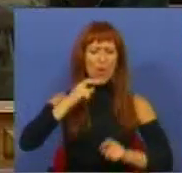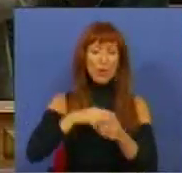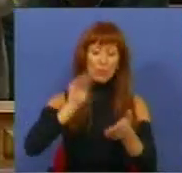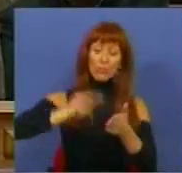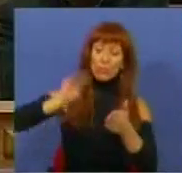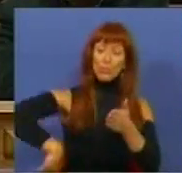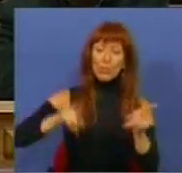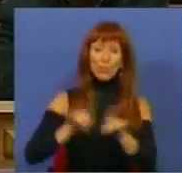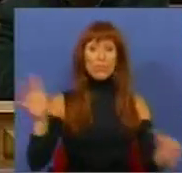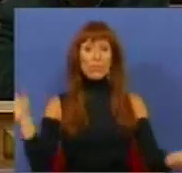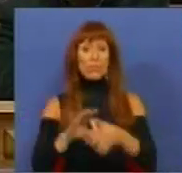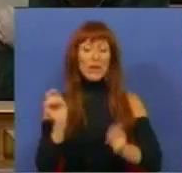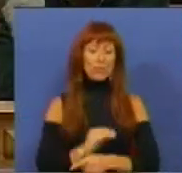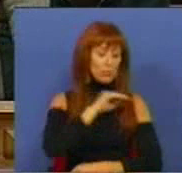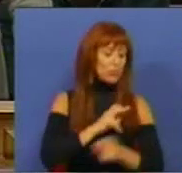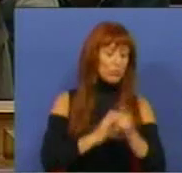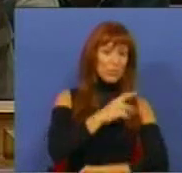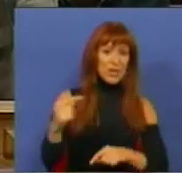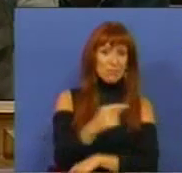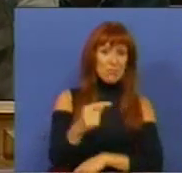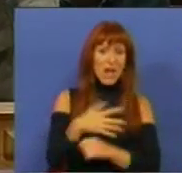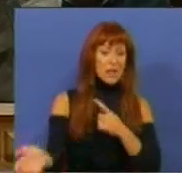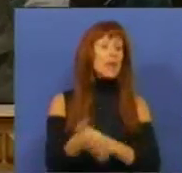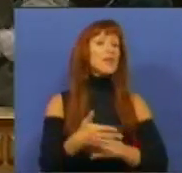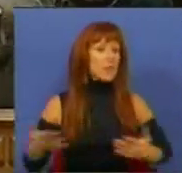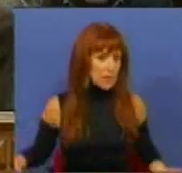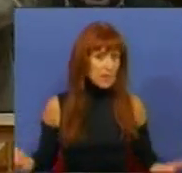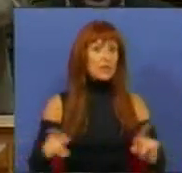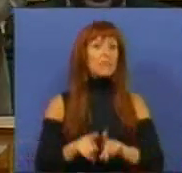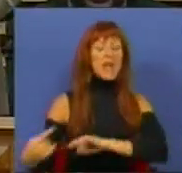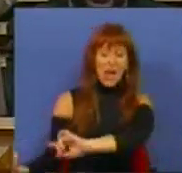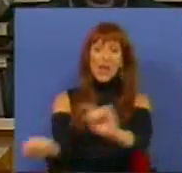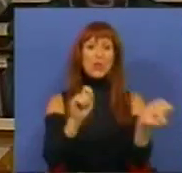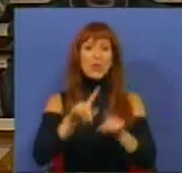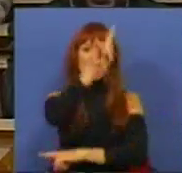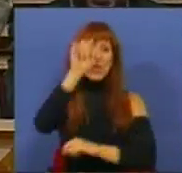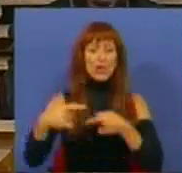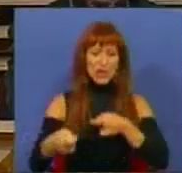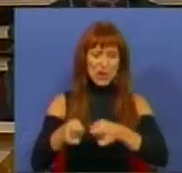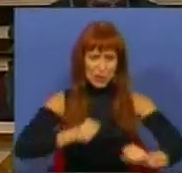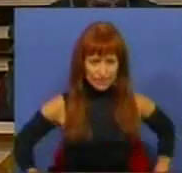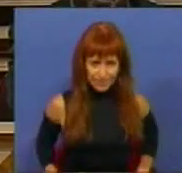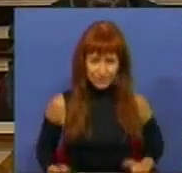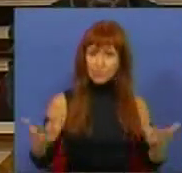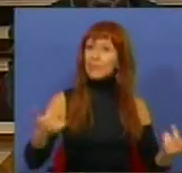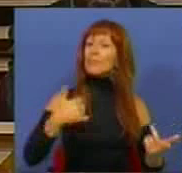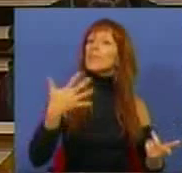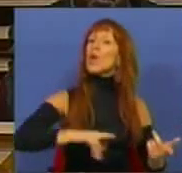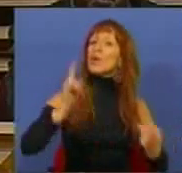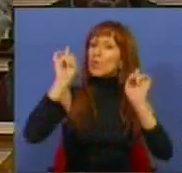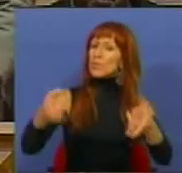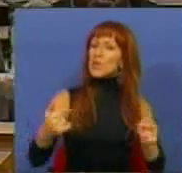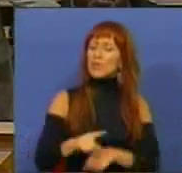assinado sobre o aumento do salário mínimo nacional e discutimos questões de Estado. E eu queria